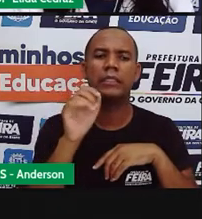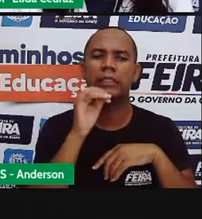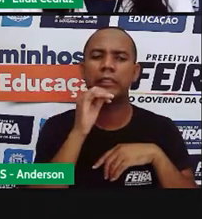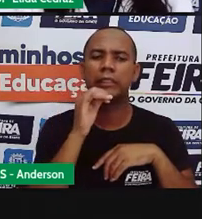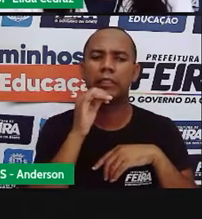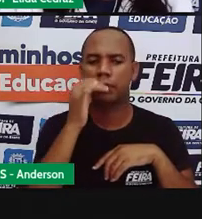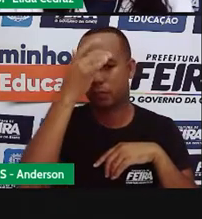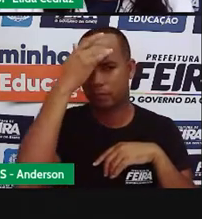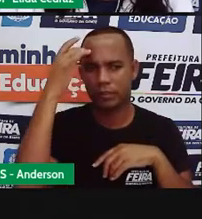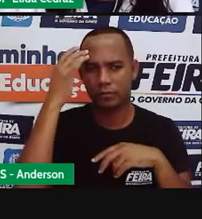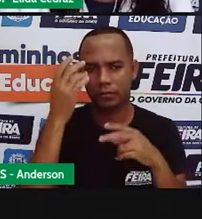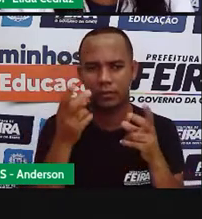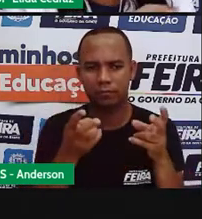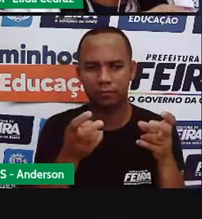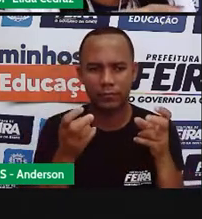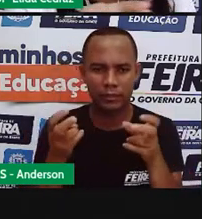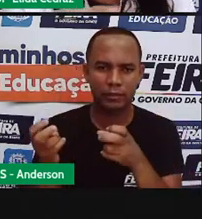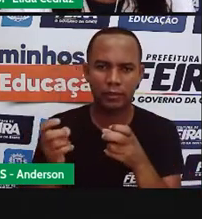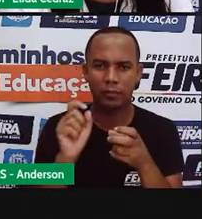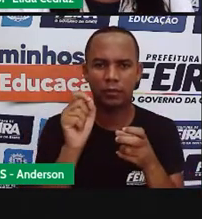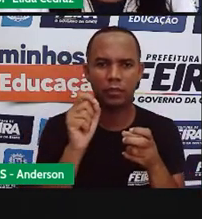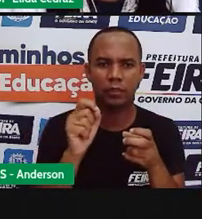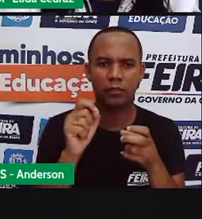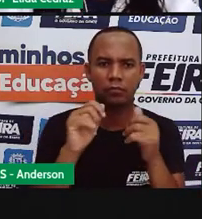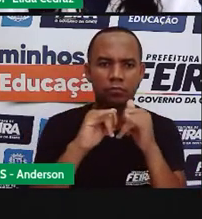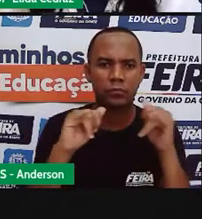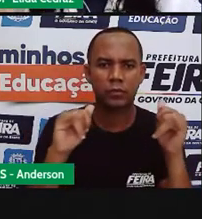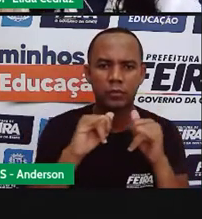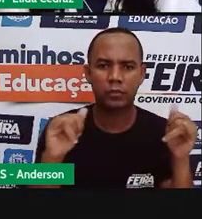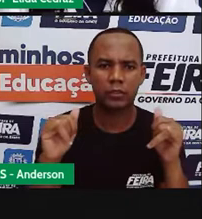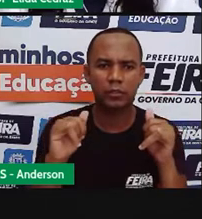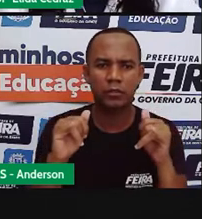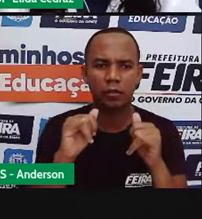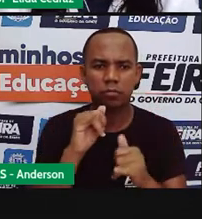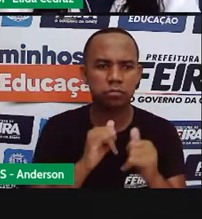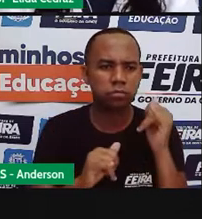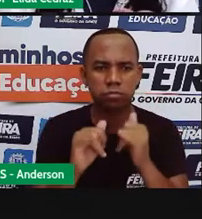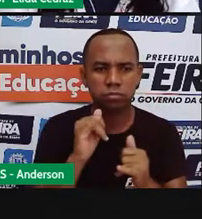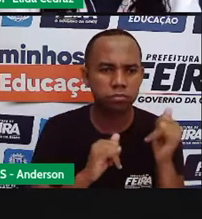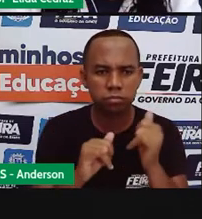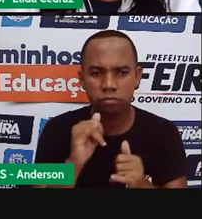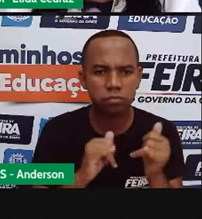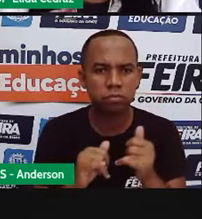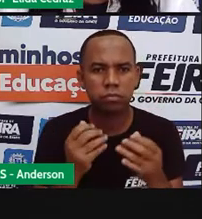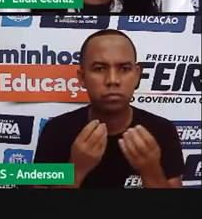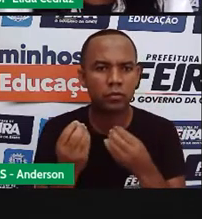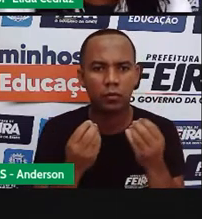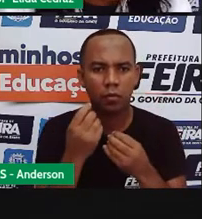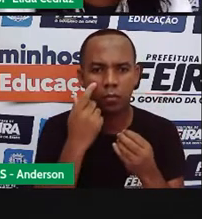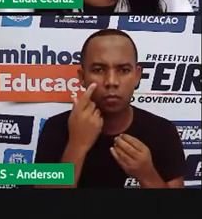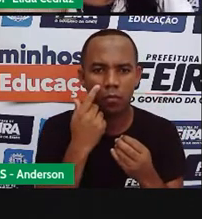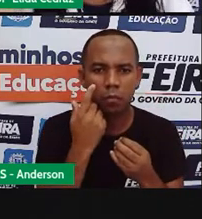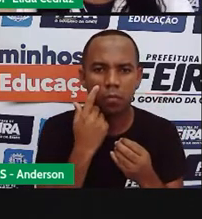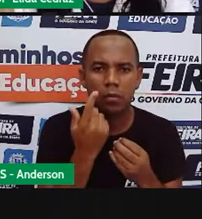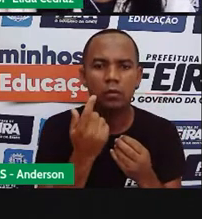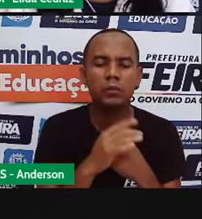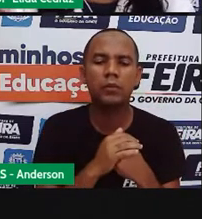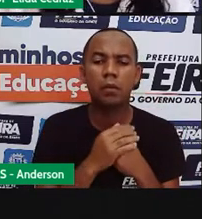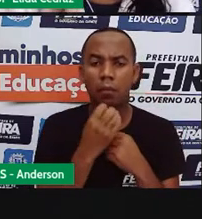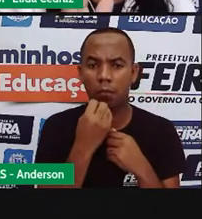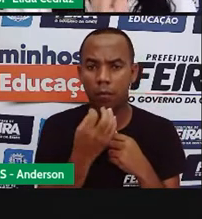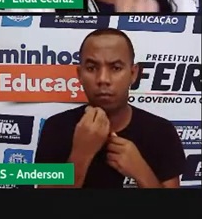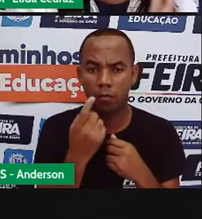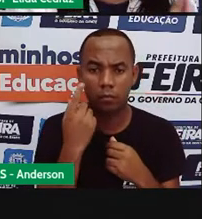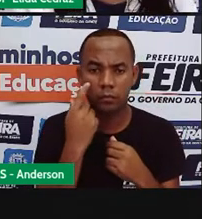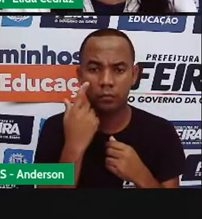por quem acessa notícias online. O subtítulo, que deixa a gente mais íntimo do que vai